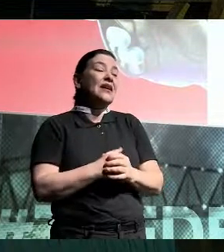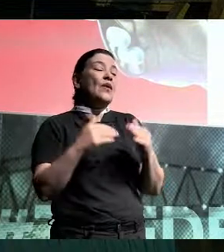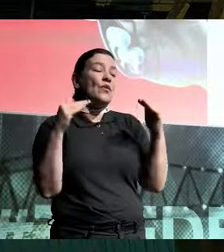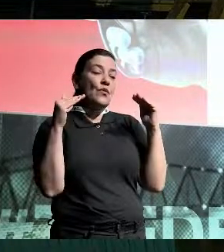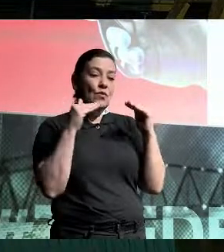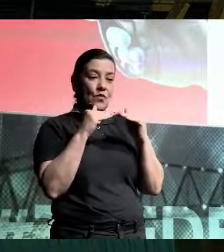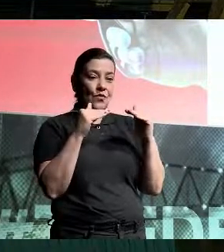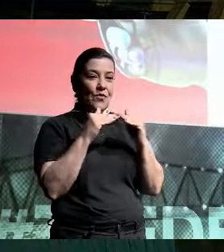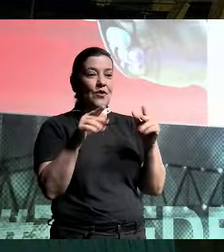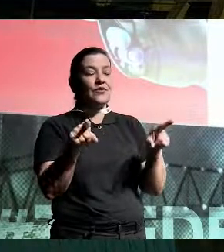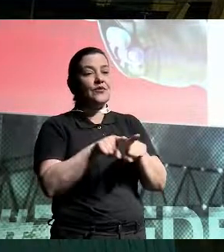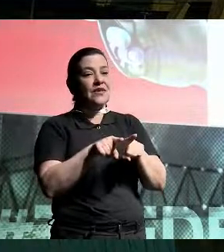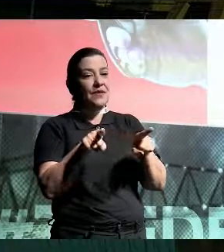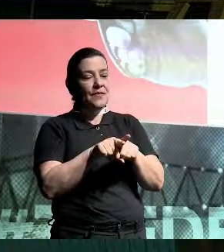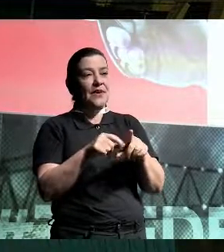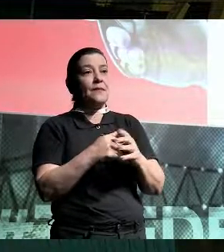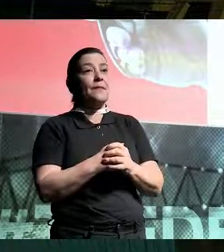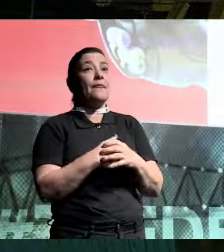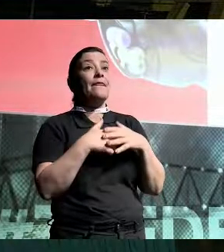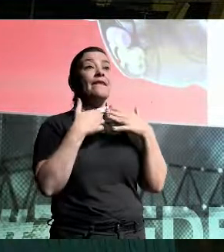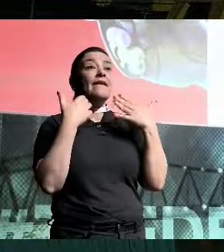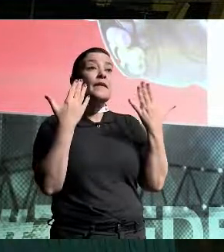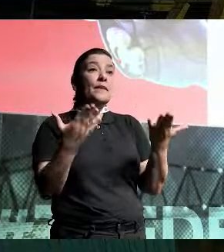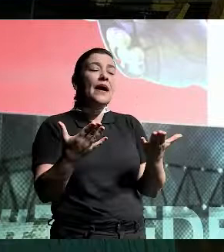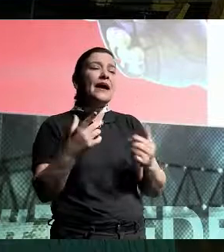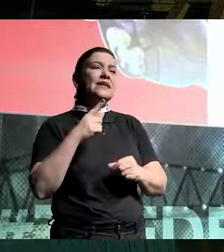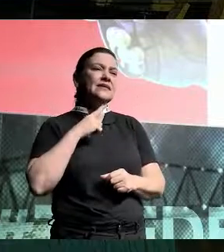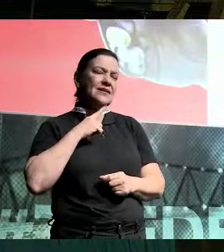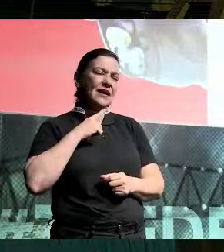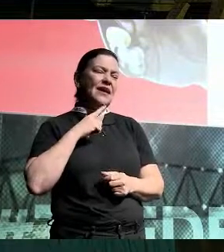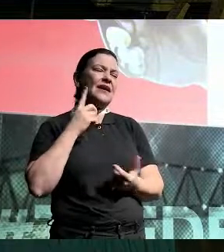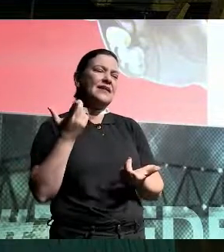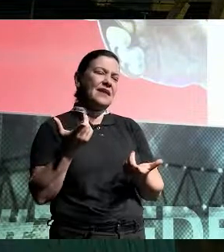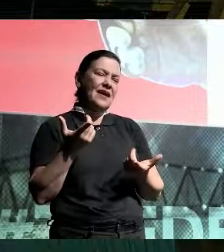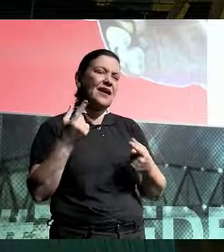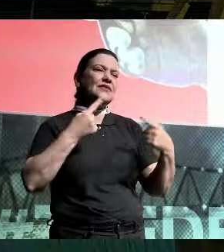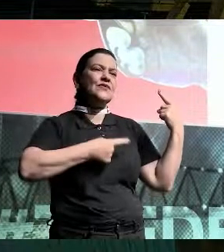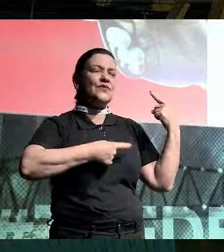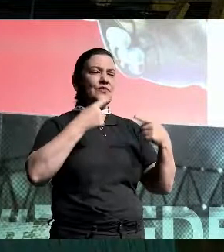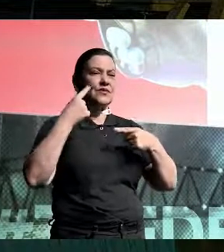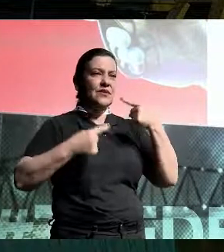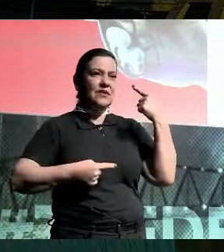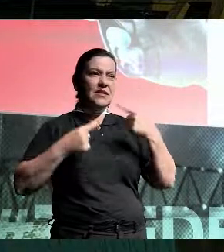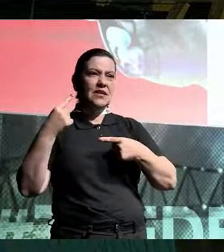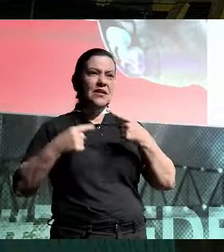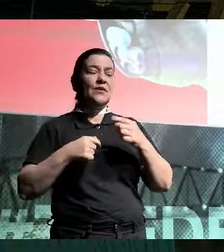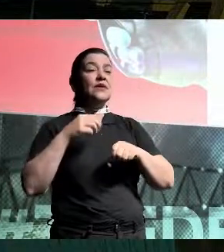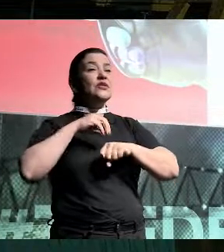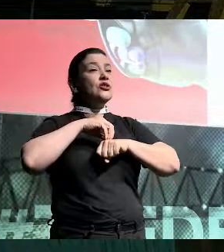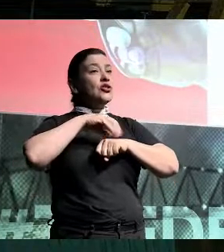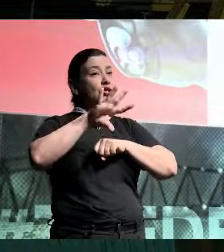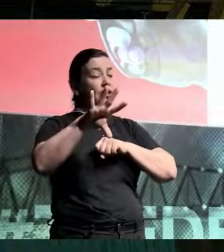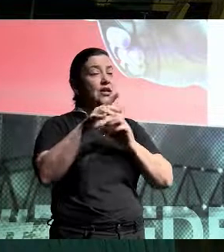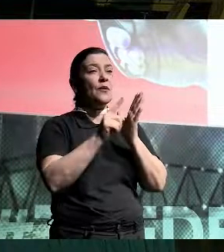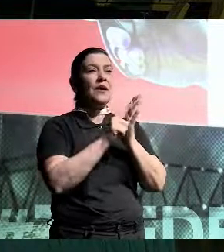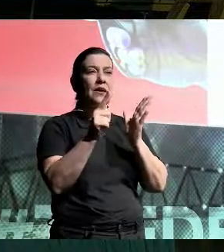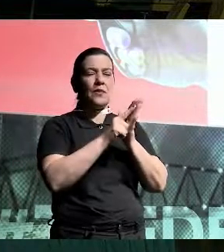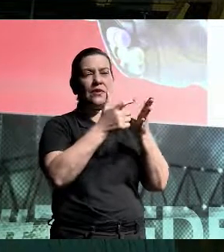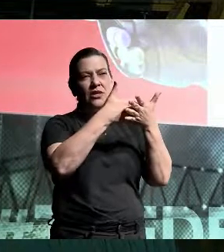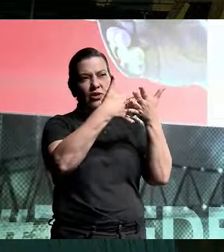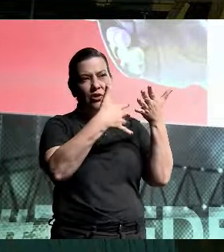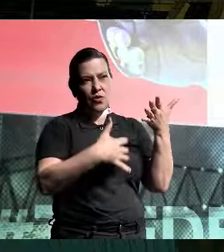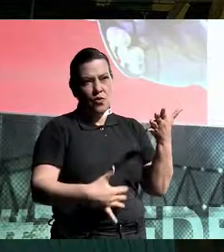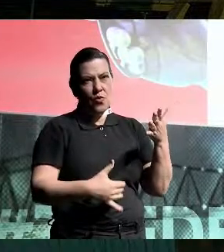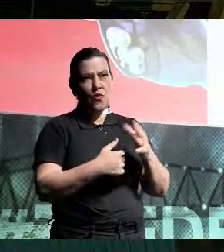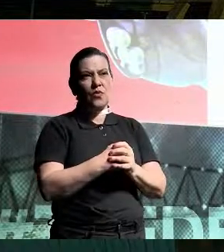concordo com eles em definitivo, mas aqui tem pano para manga, tem muita discussão, eu deixo a dica, uma reportagem longa, porque na verdade